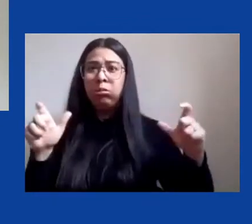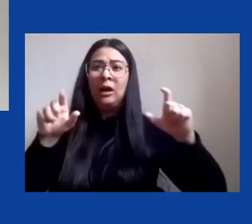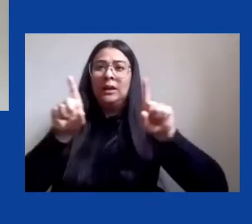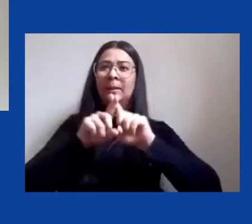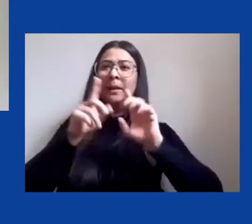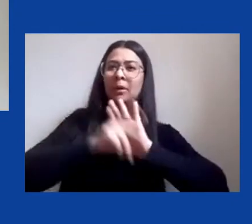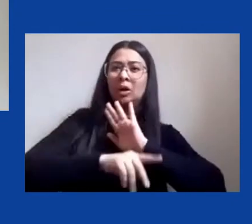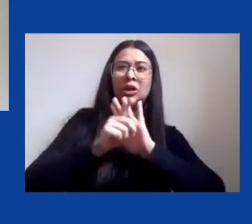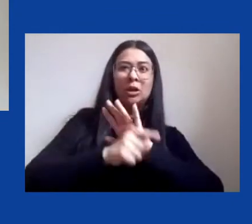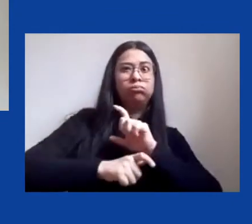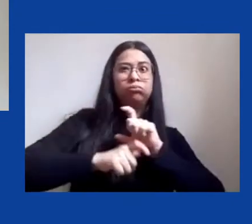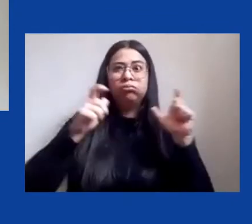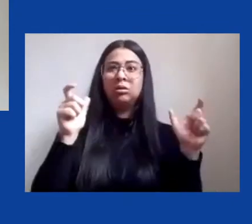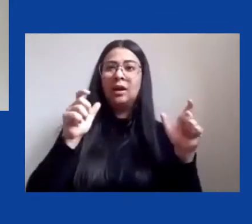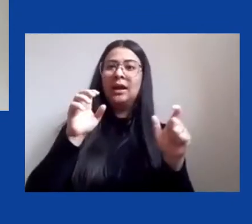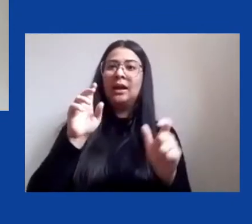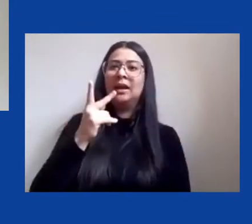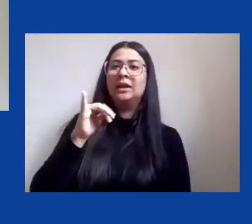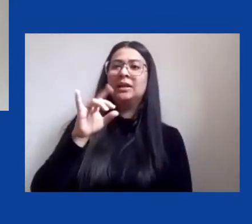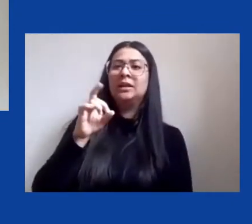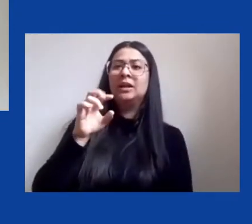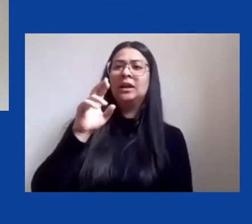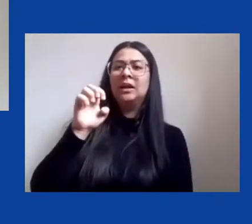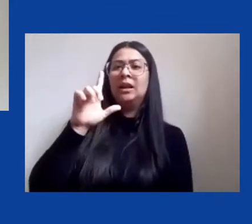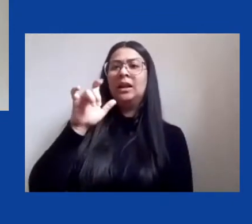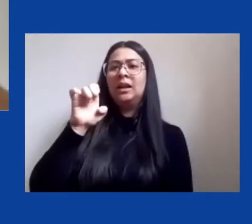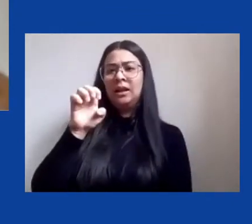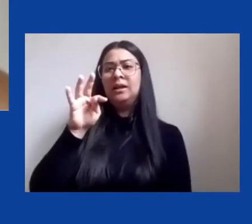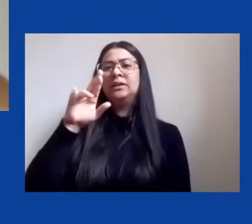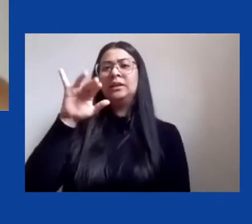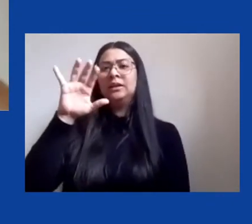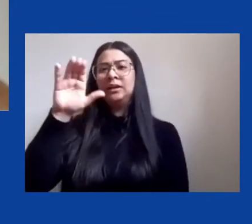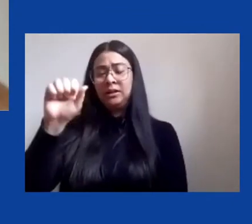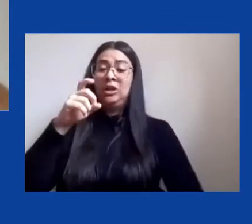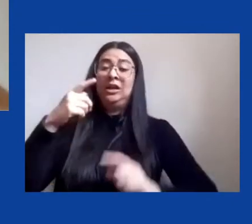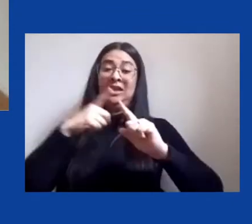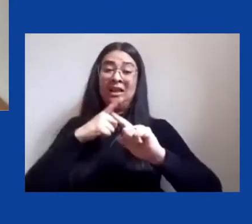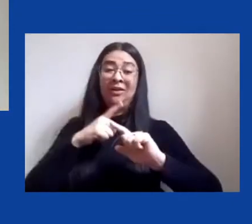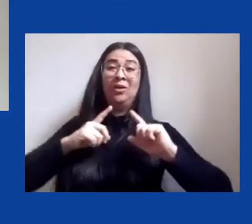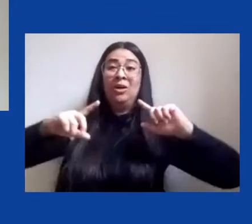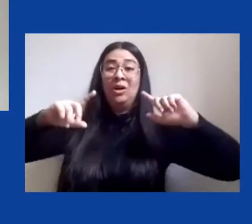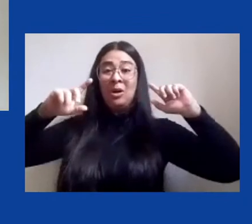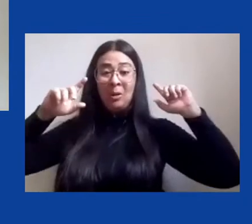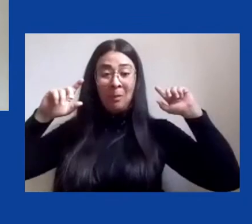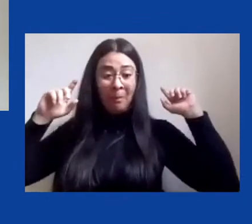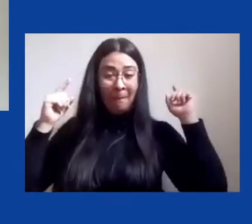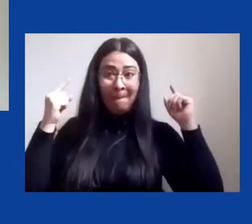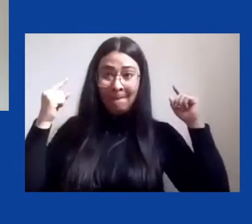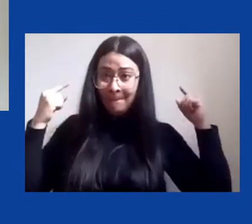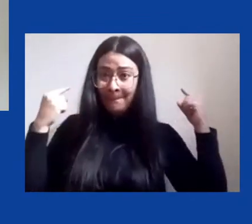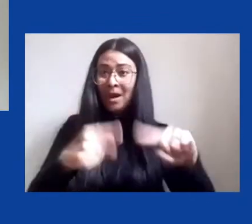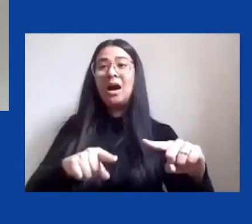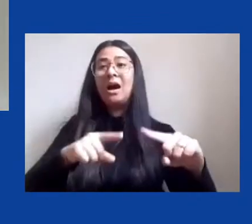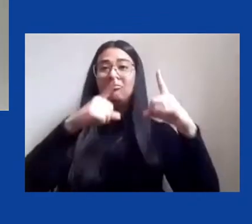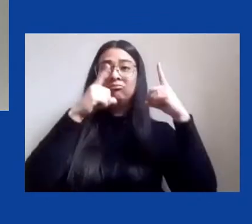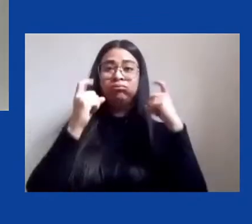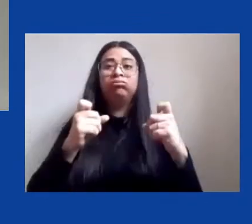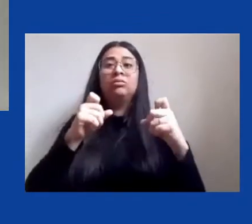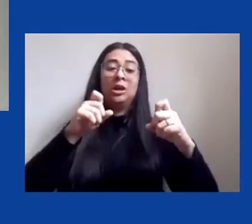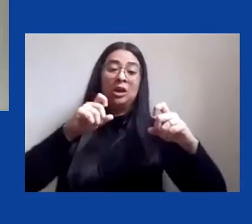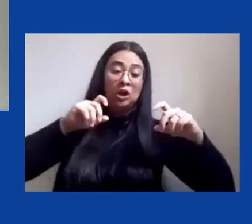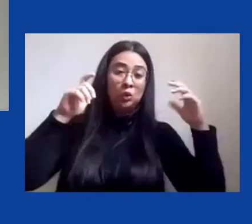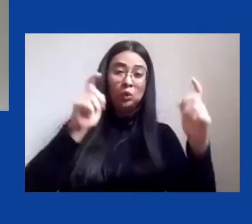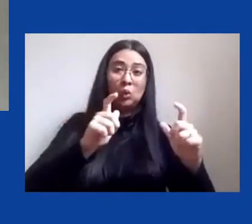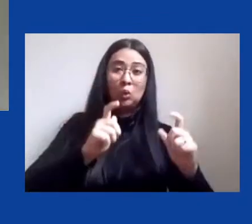sistemas portuários, tudo isso com violentíssimas repercussões para os territórios e as vidas dos povos e comunidades que têm